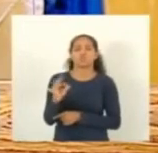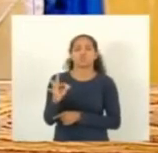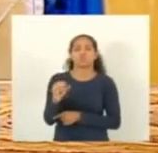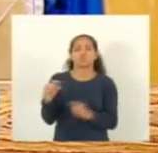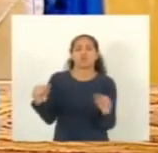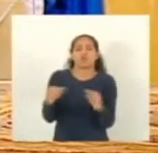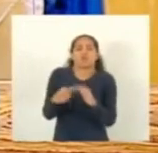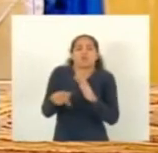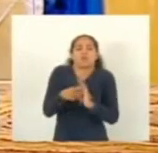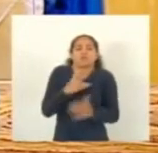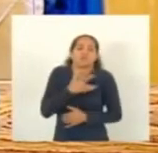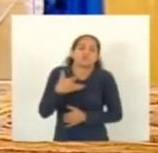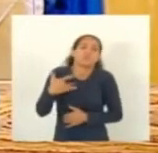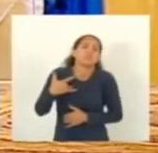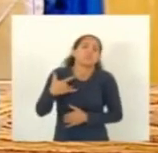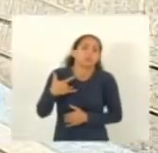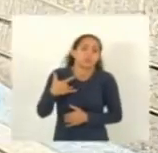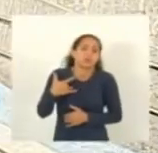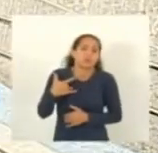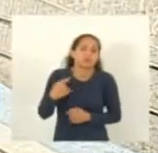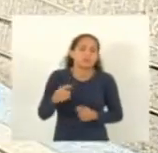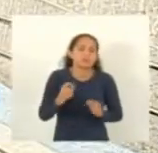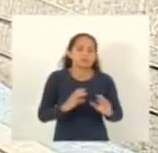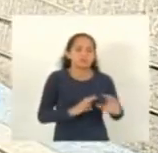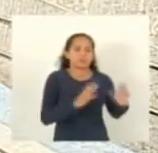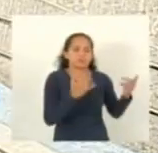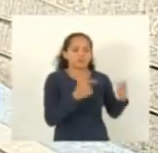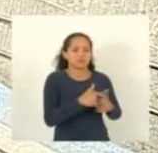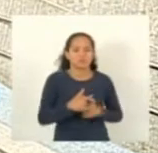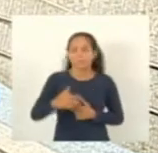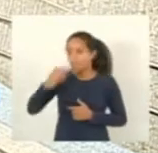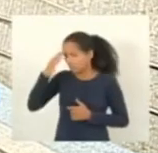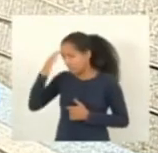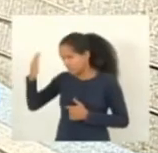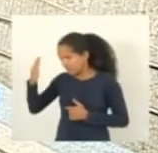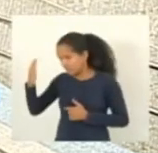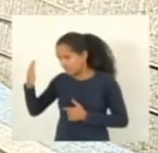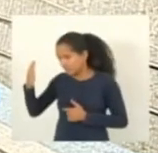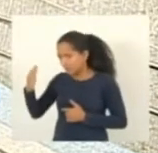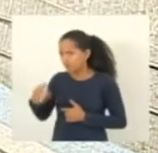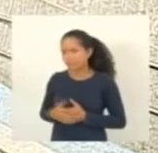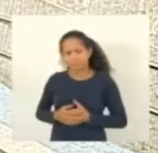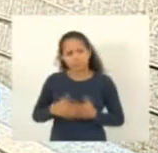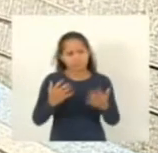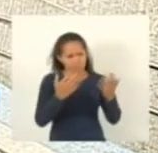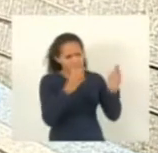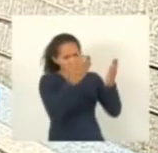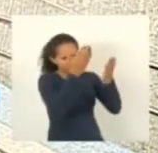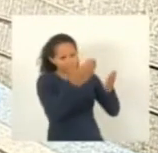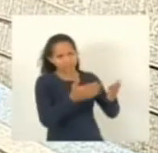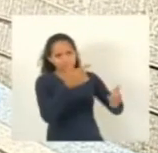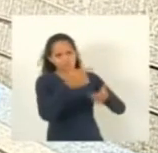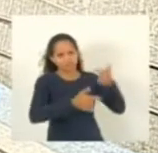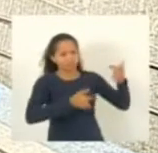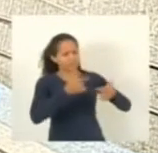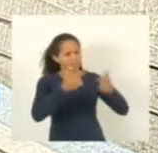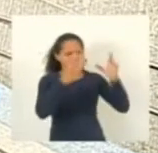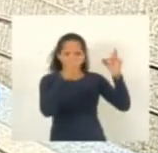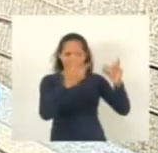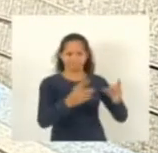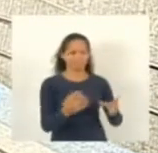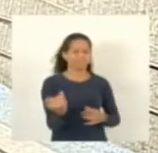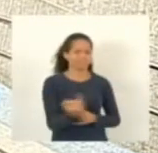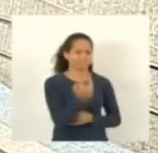com a saúde pública. Pois é, doutor Ercos? Obrigado pela parte. Quero parabenizar, V. Exª, por um trabalho tão minucioso, tão